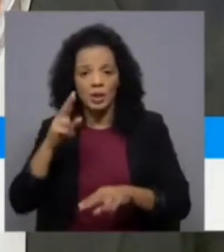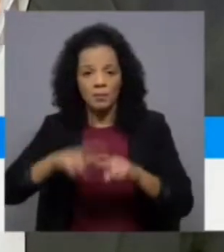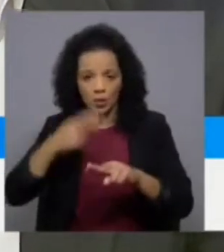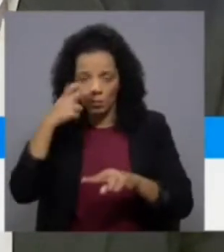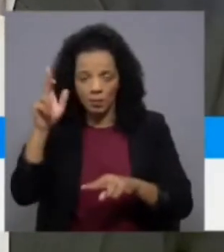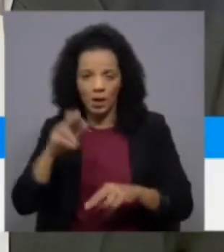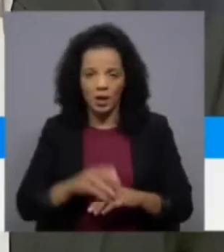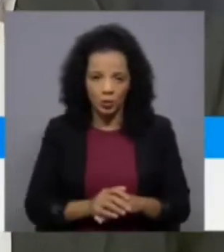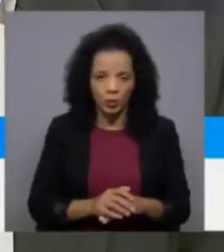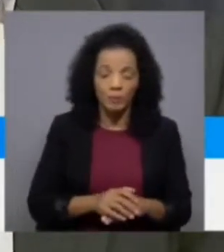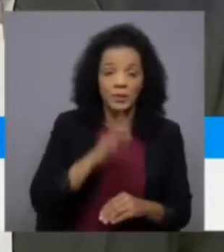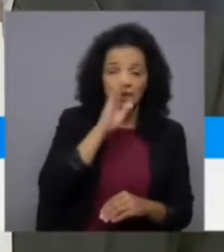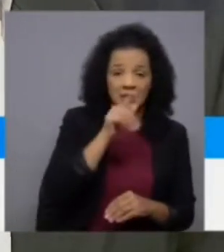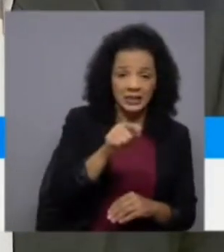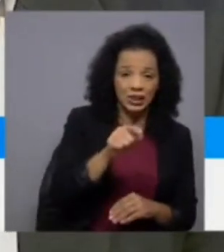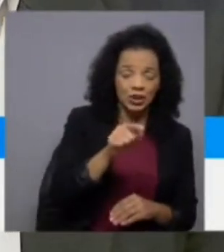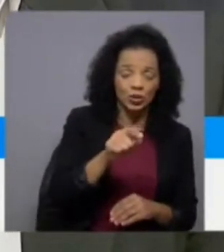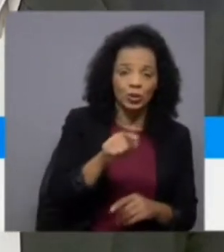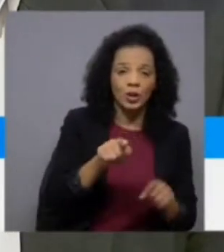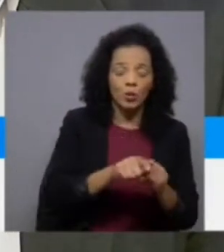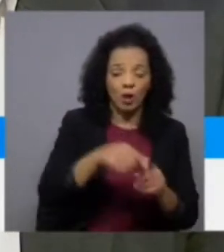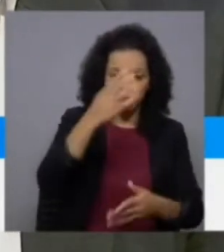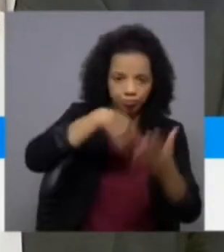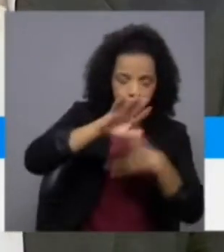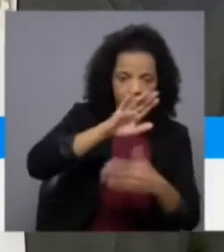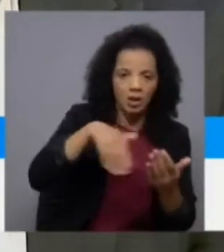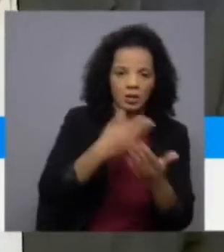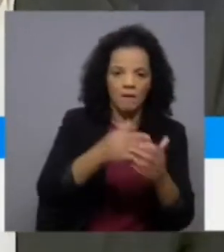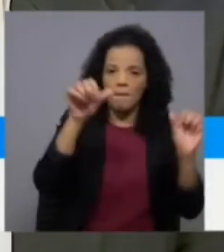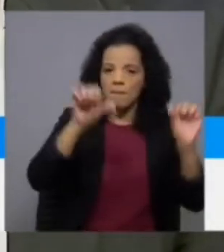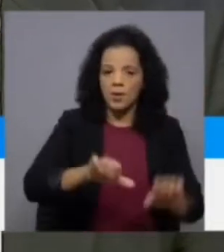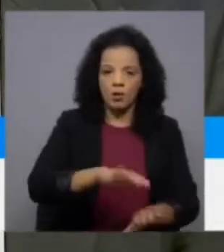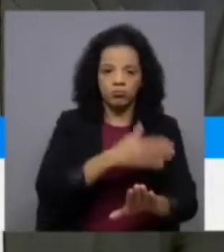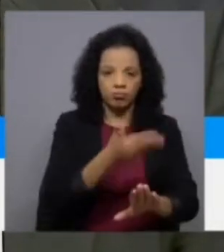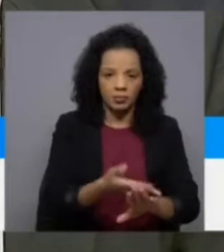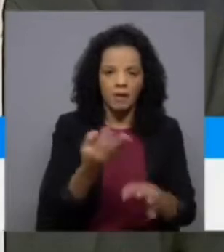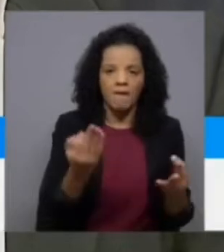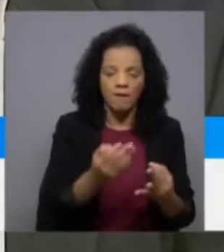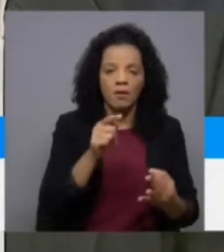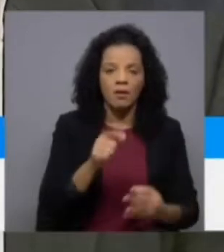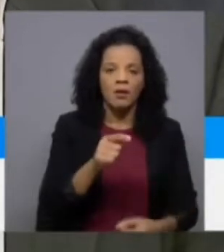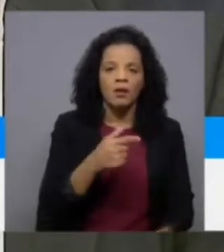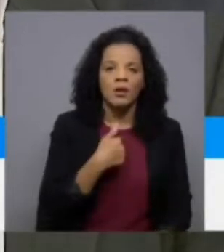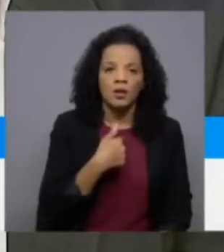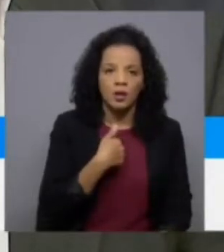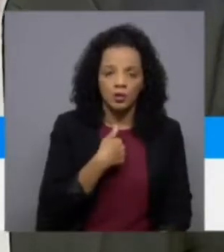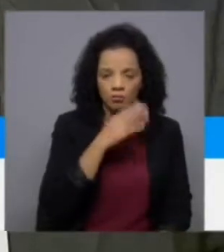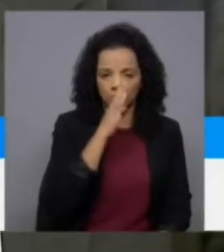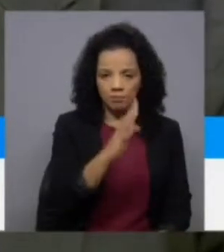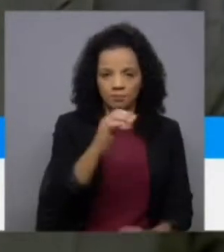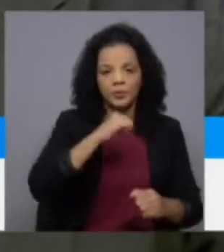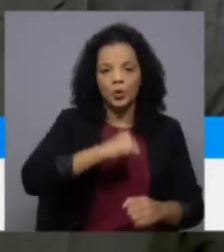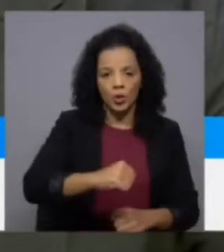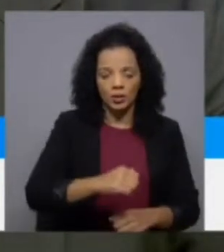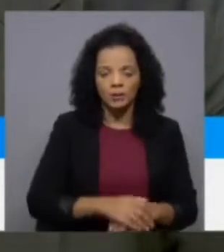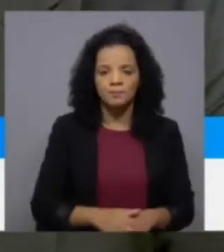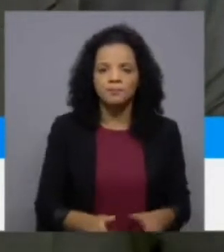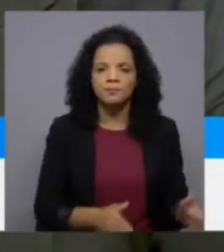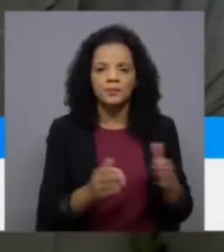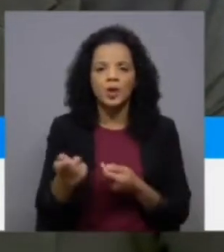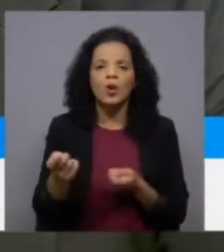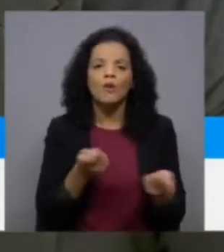desculpe-se já é de certa forma uma bandalheira mais bandalheira fica isso aí estou frontalmente contra agora a questão da